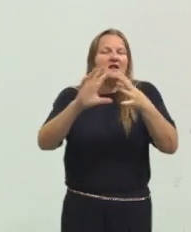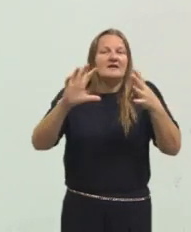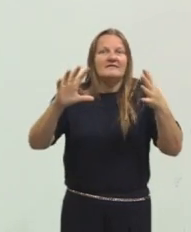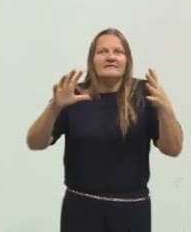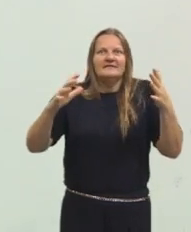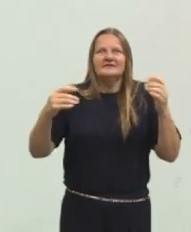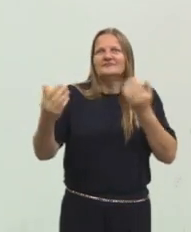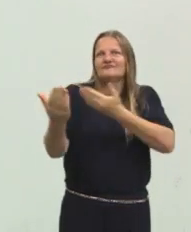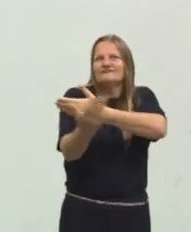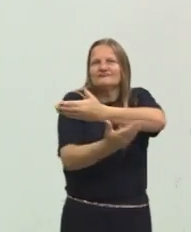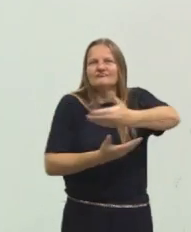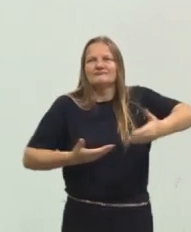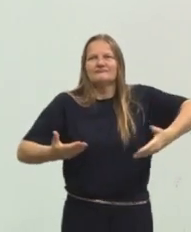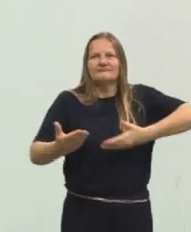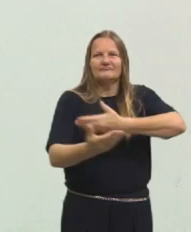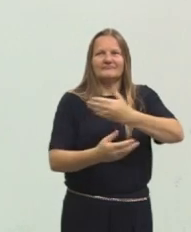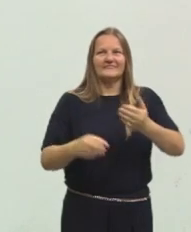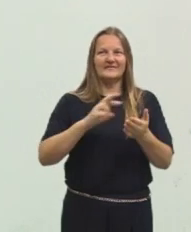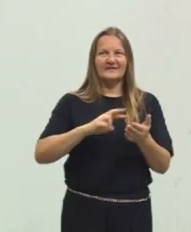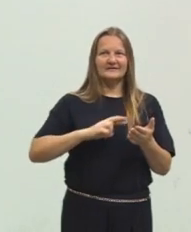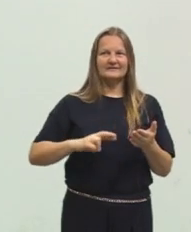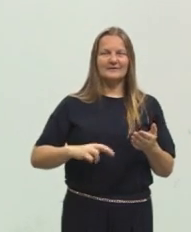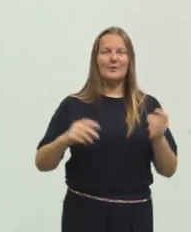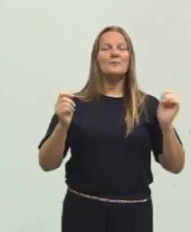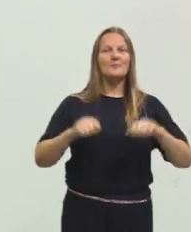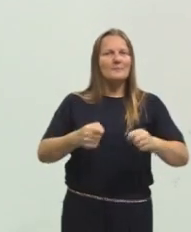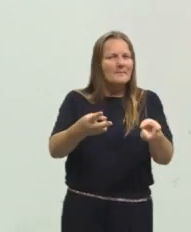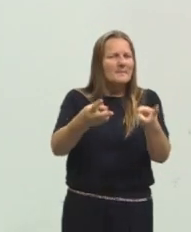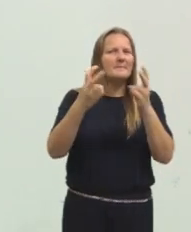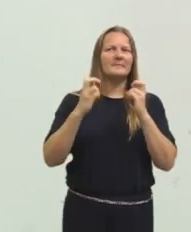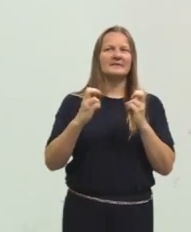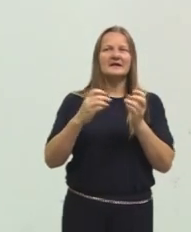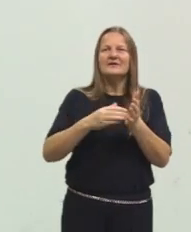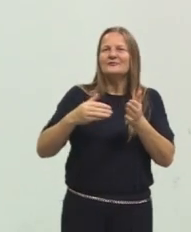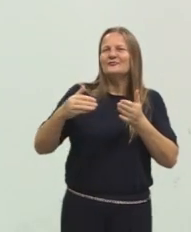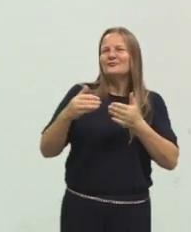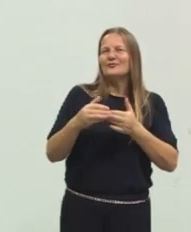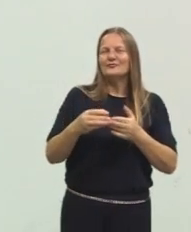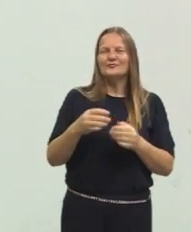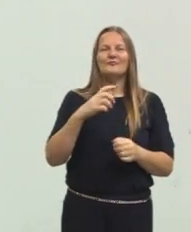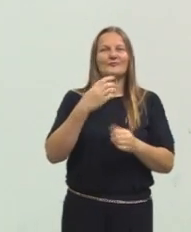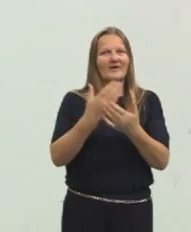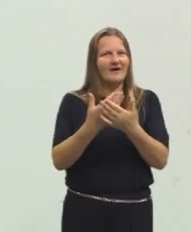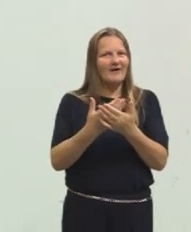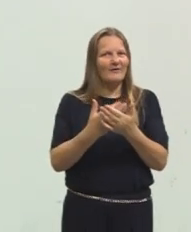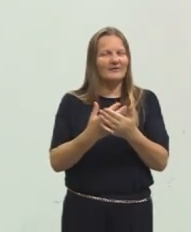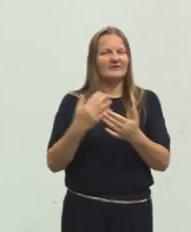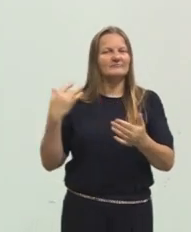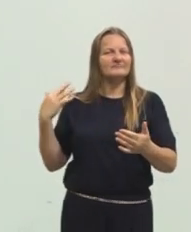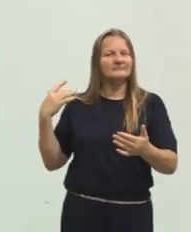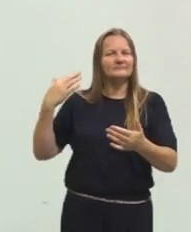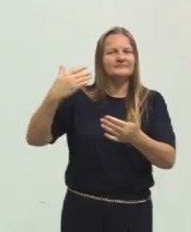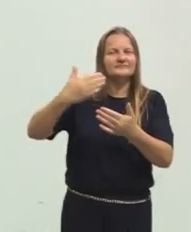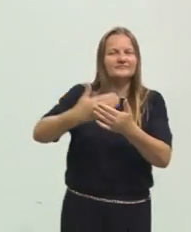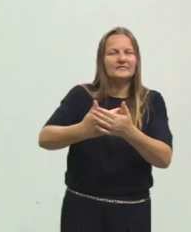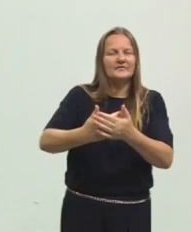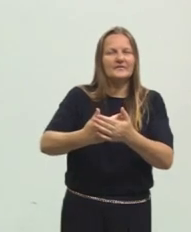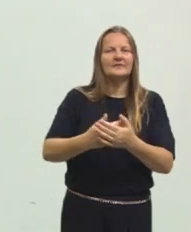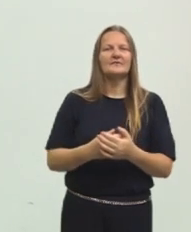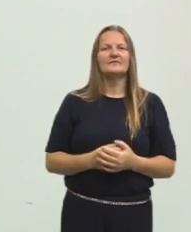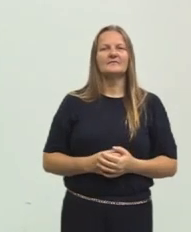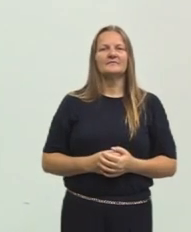solta lá no meio da redação. Para que a gente pudesse perceber tudo aquilo que a gente viu lá nas aulas da edição do pré-ENEM desse ano,